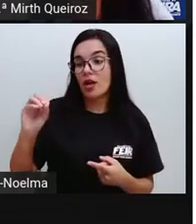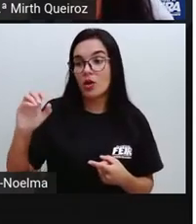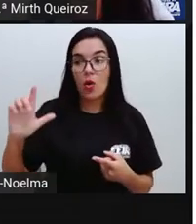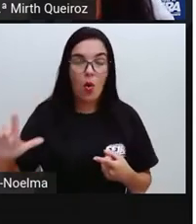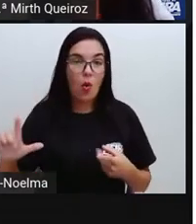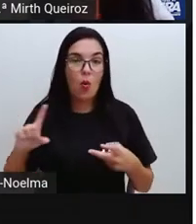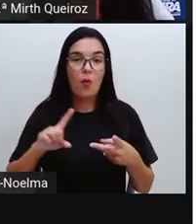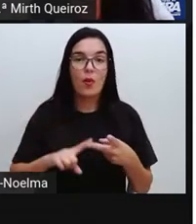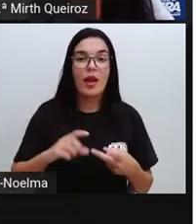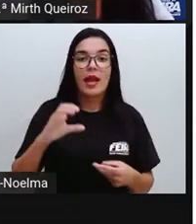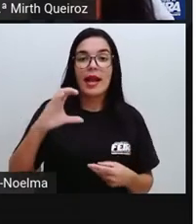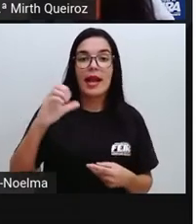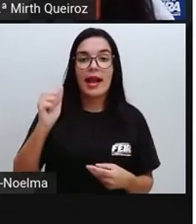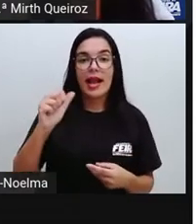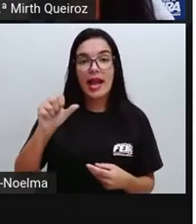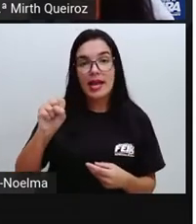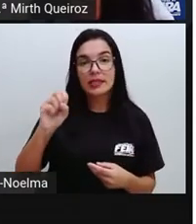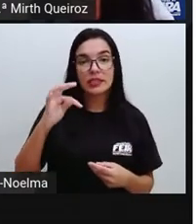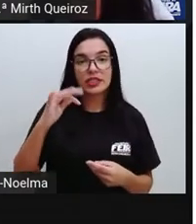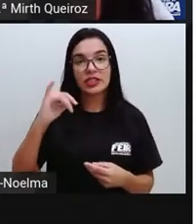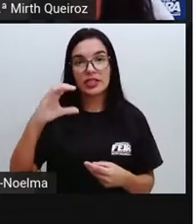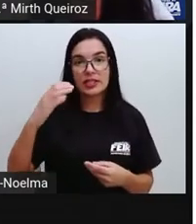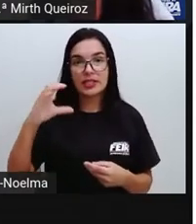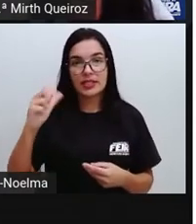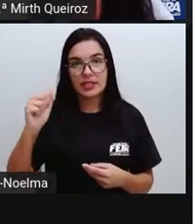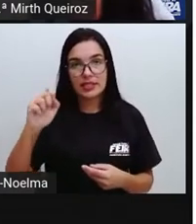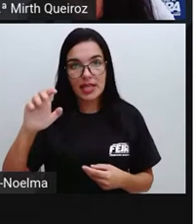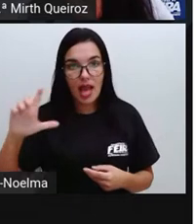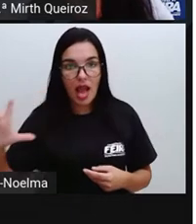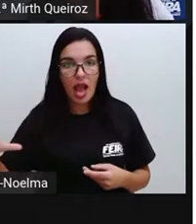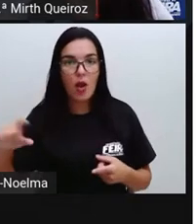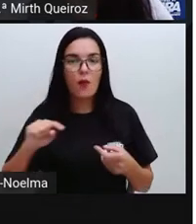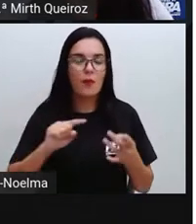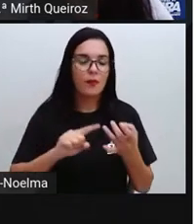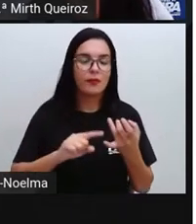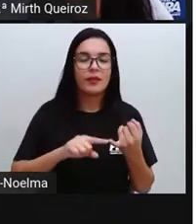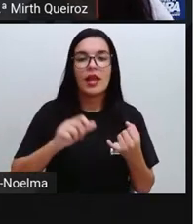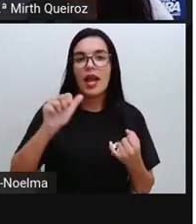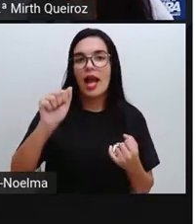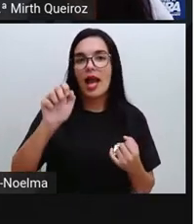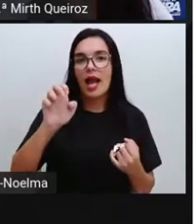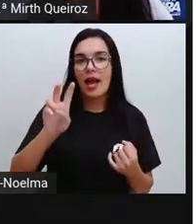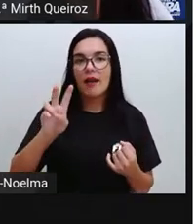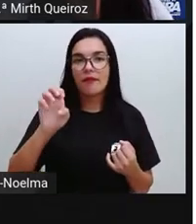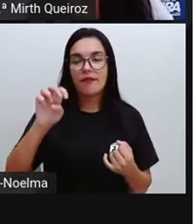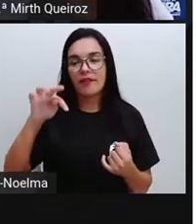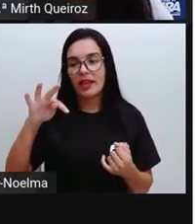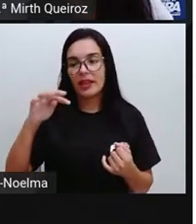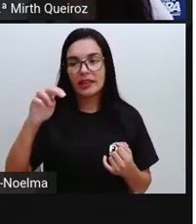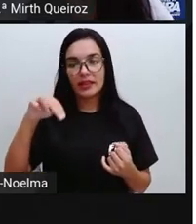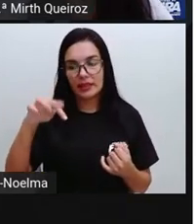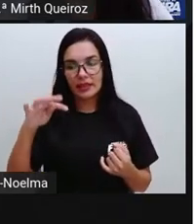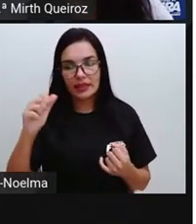avental, que são aí substantivos, né? E nós temos legal, fiel, espanhol,